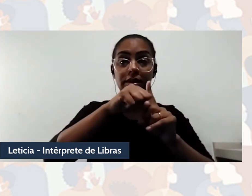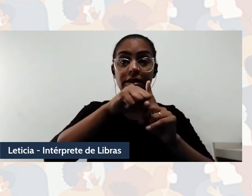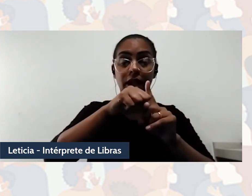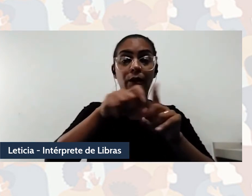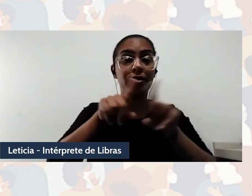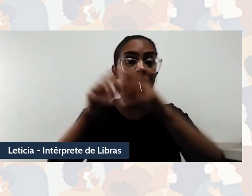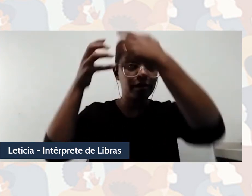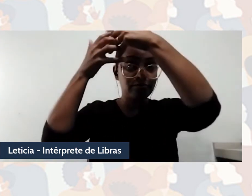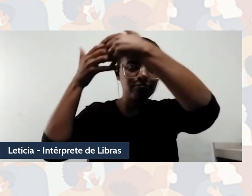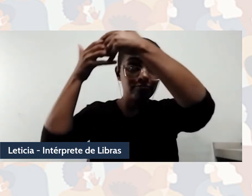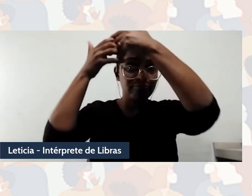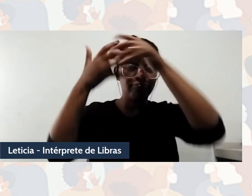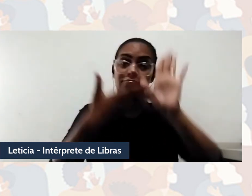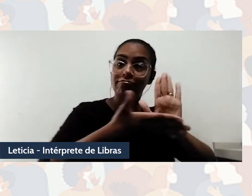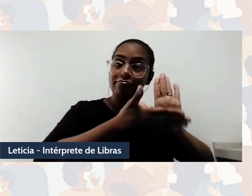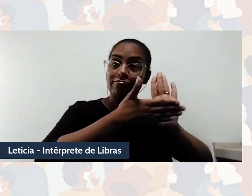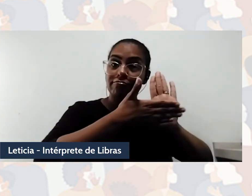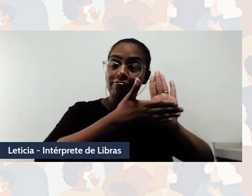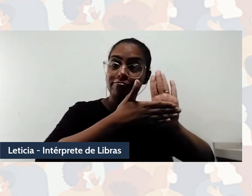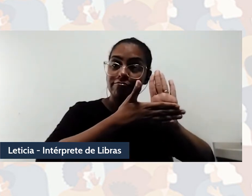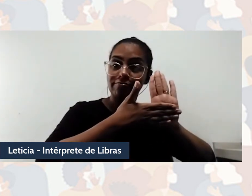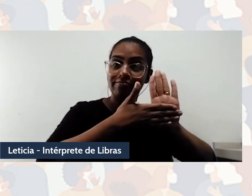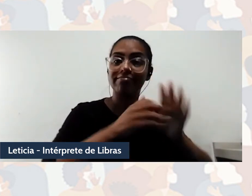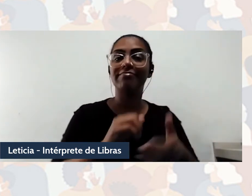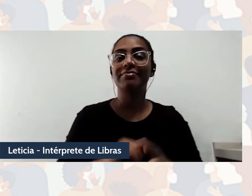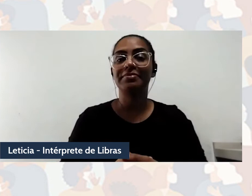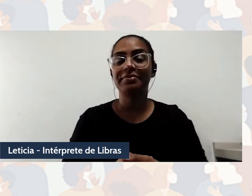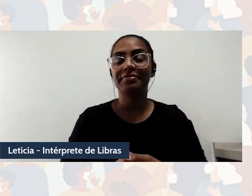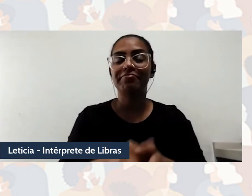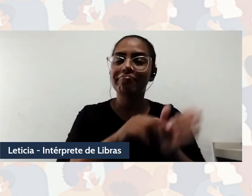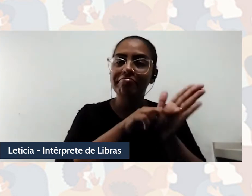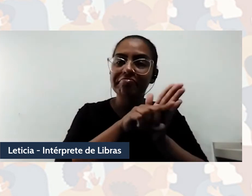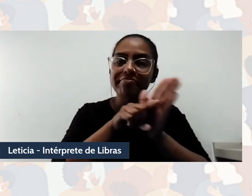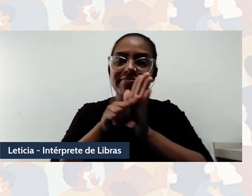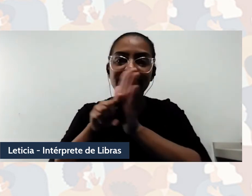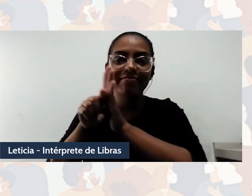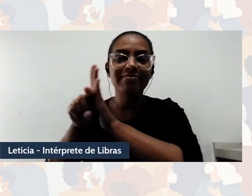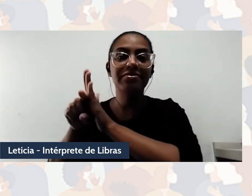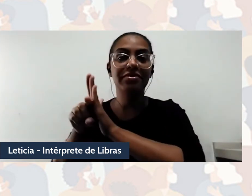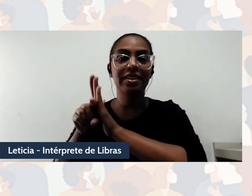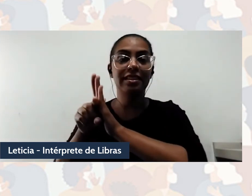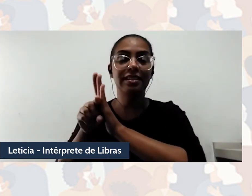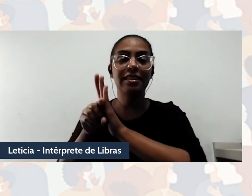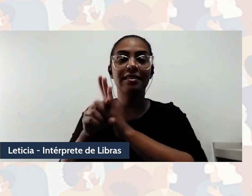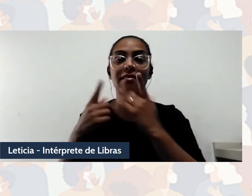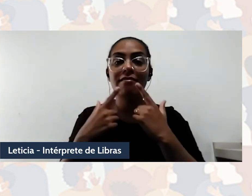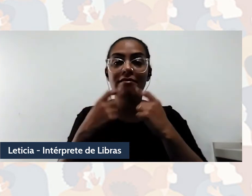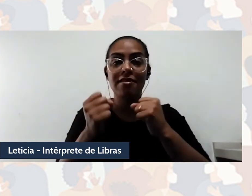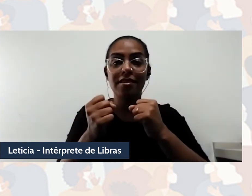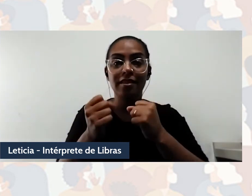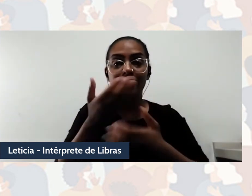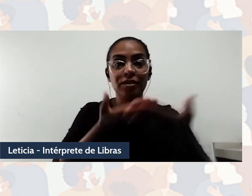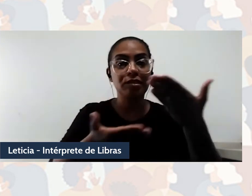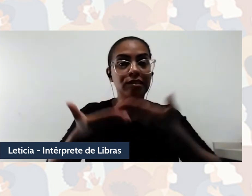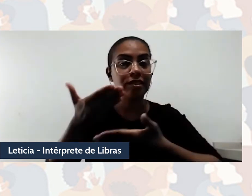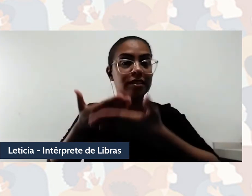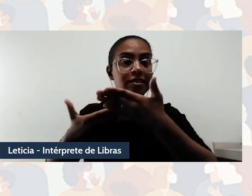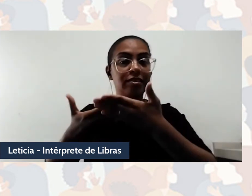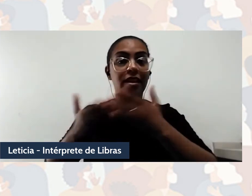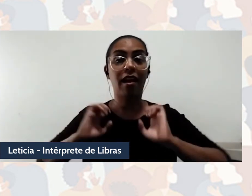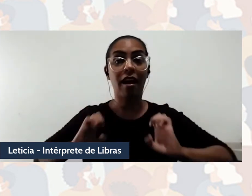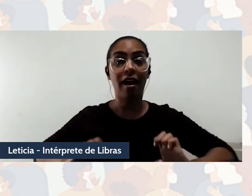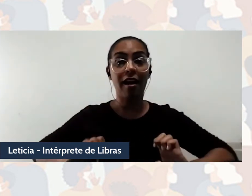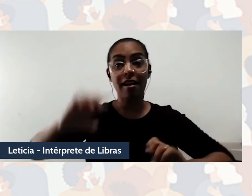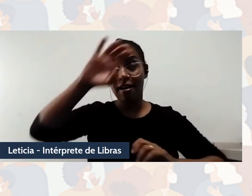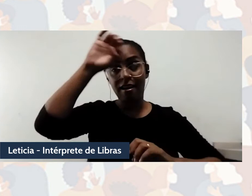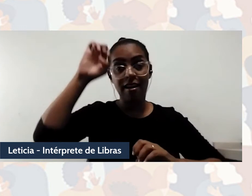de vias para a pesquisa realizada no campo aplicado, a aderência a uma política e ética da vida e com a vida